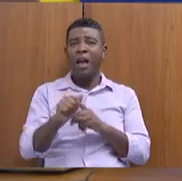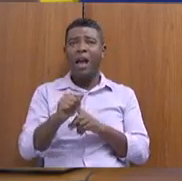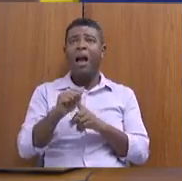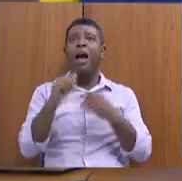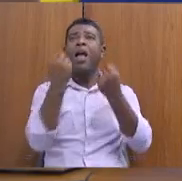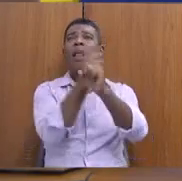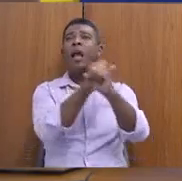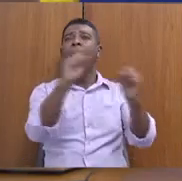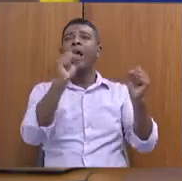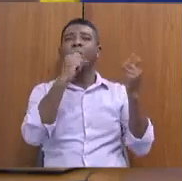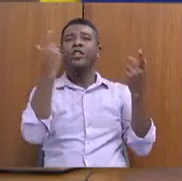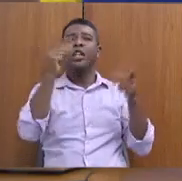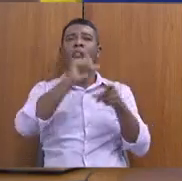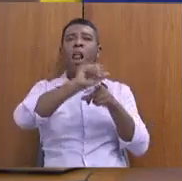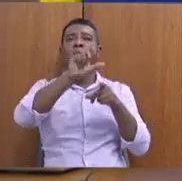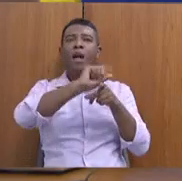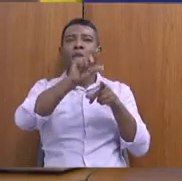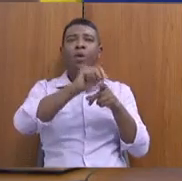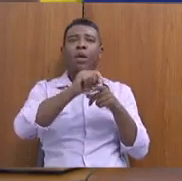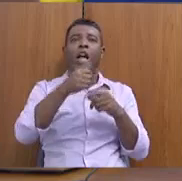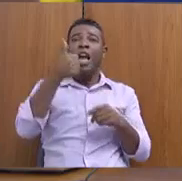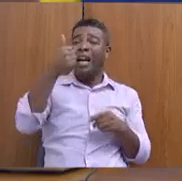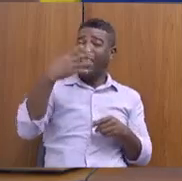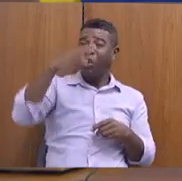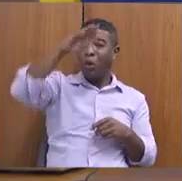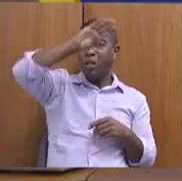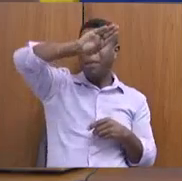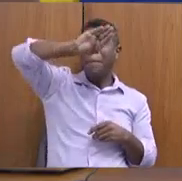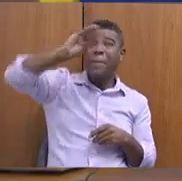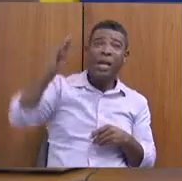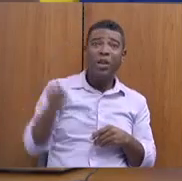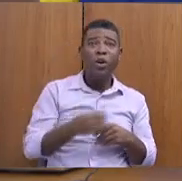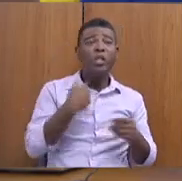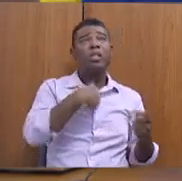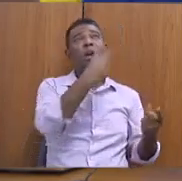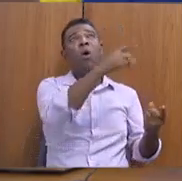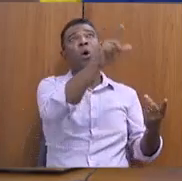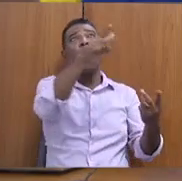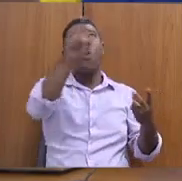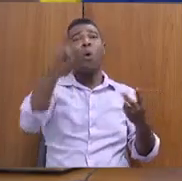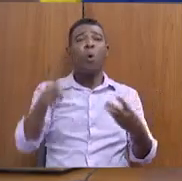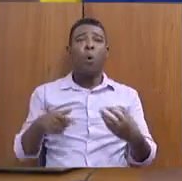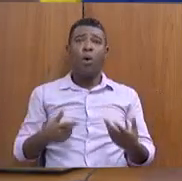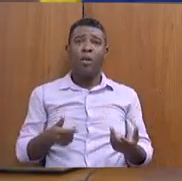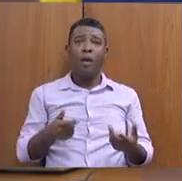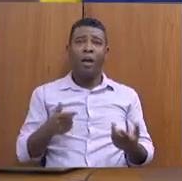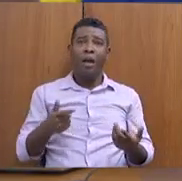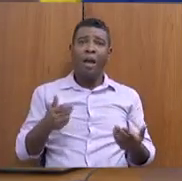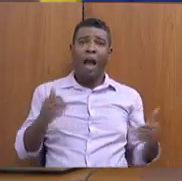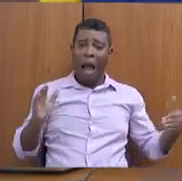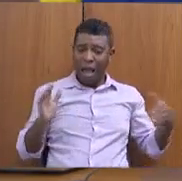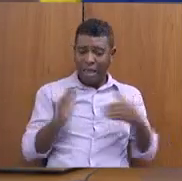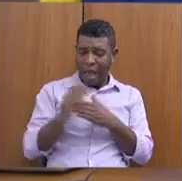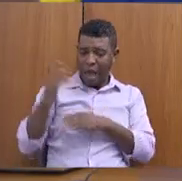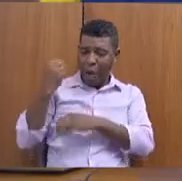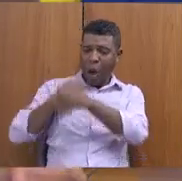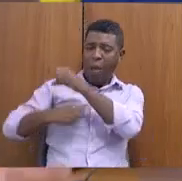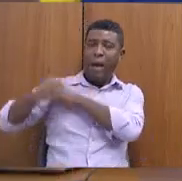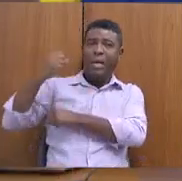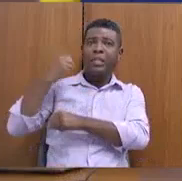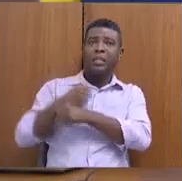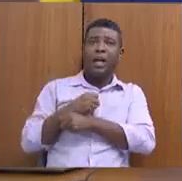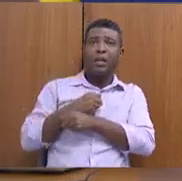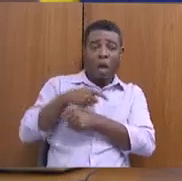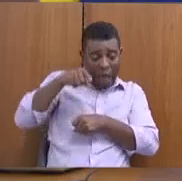e faz quase 14 bilhões de reais de outras renúncias. Até o ano passado, e aí, esse ano, eu